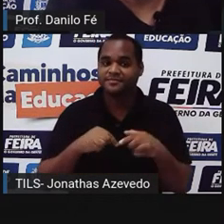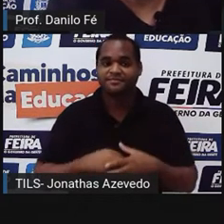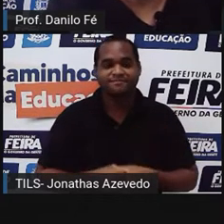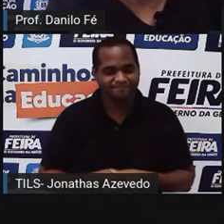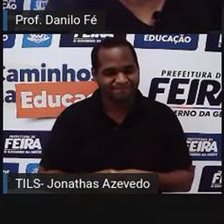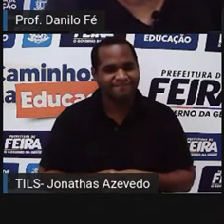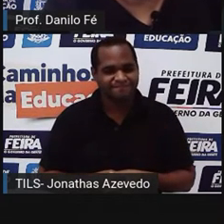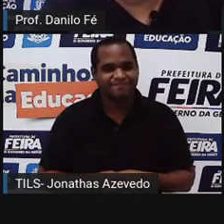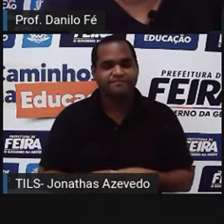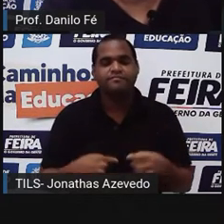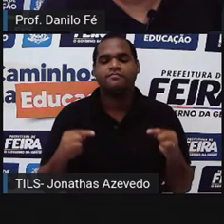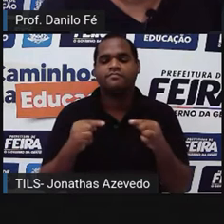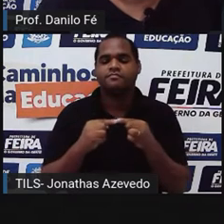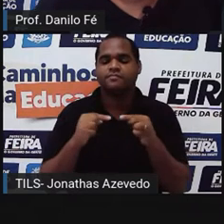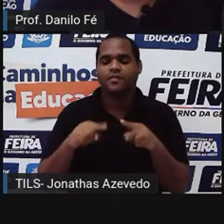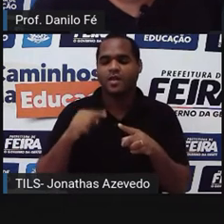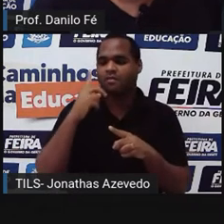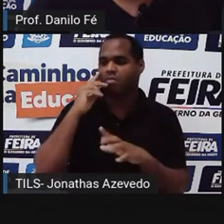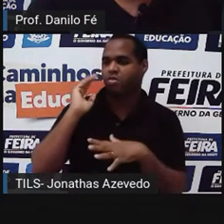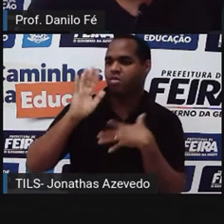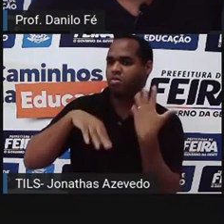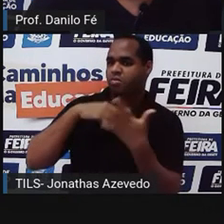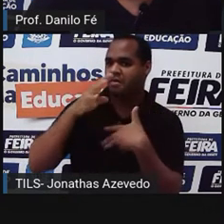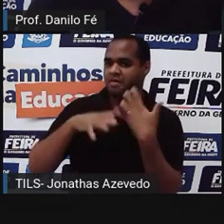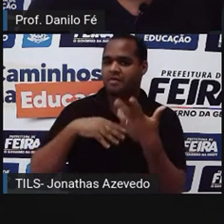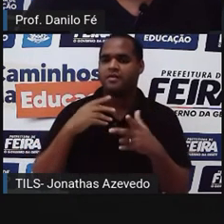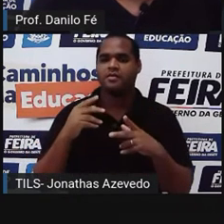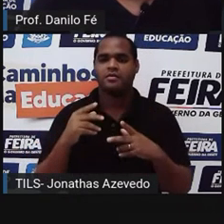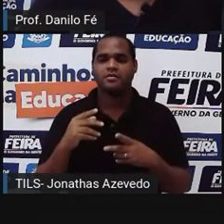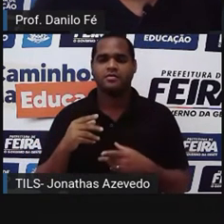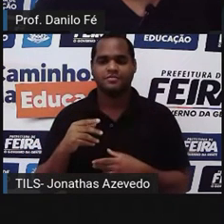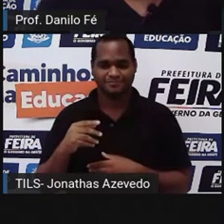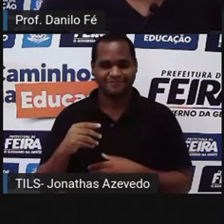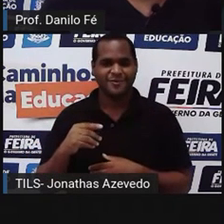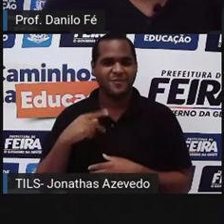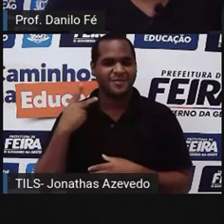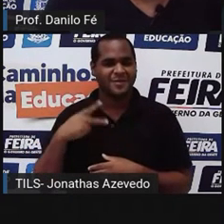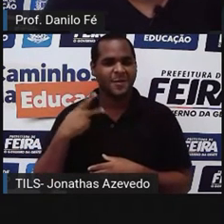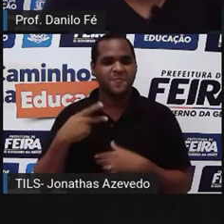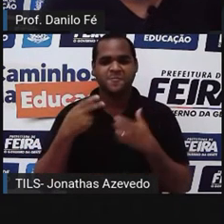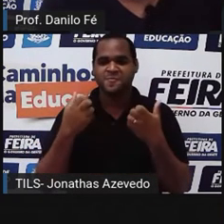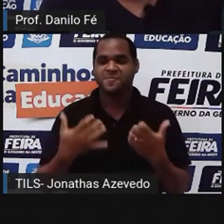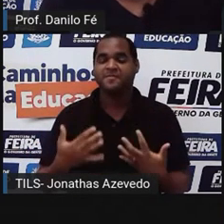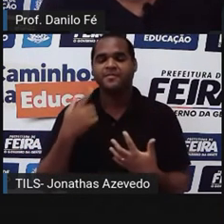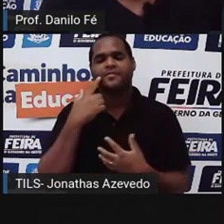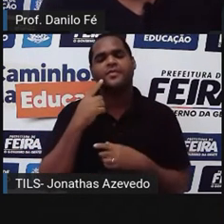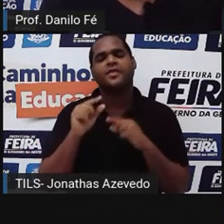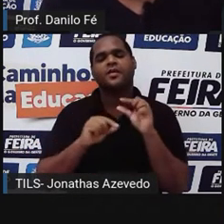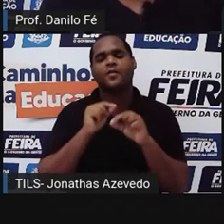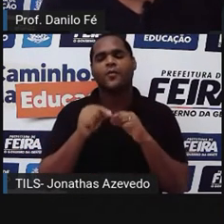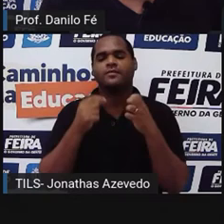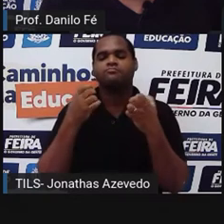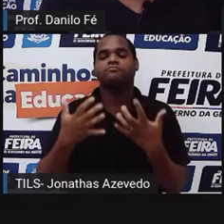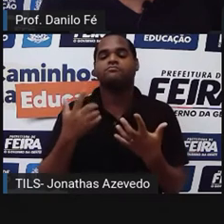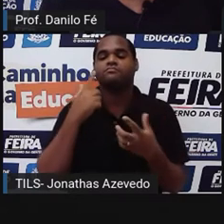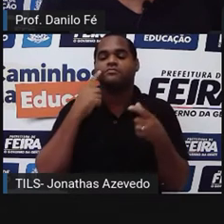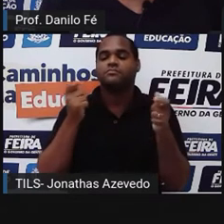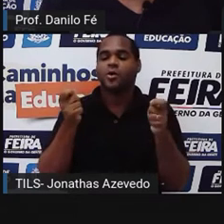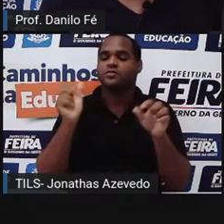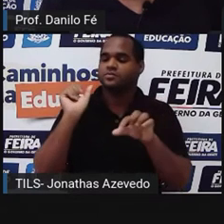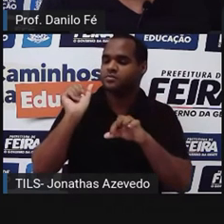e isso acabou se tornando uma reviravolta política também, porque basicamente é a